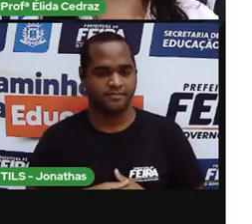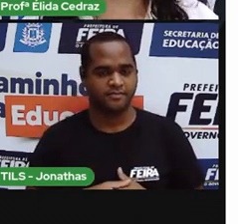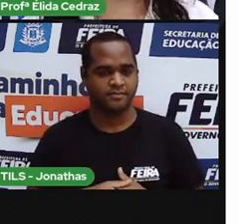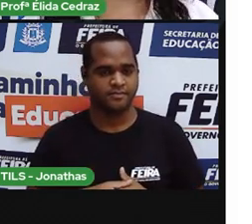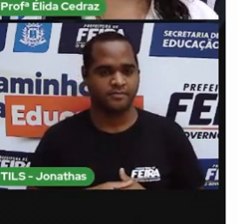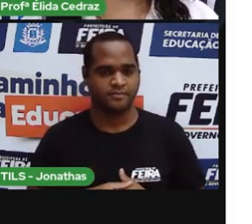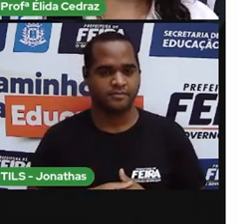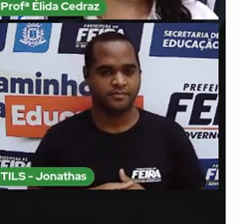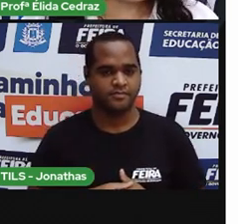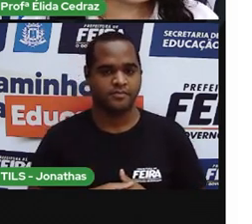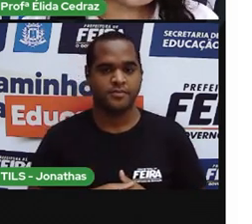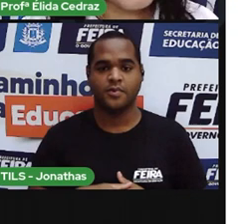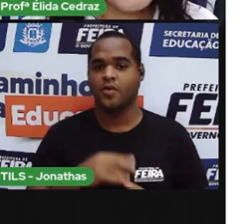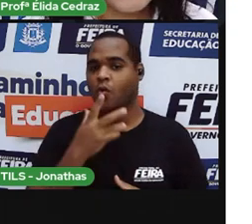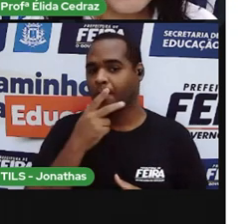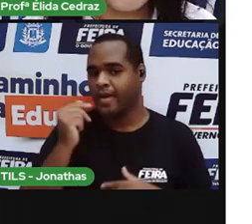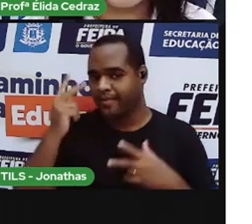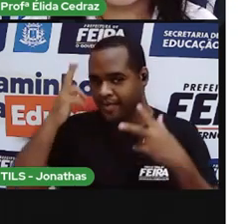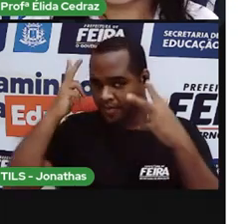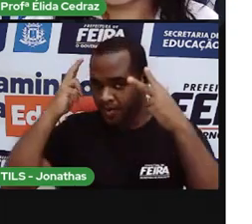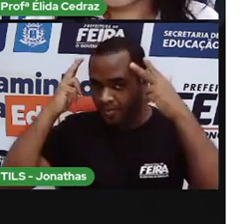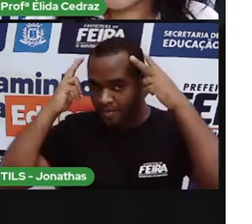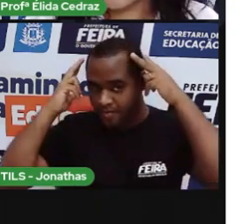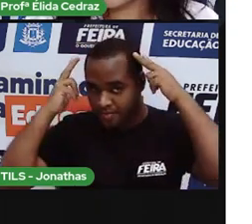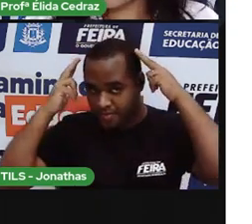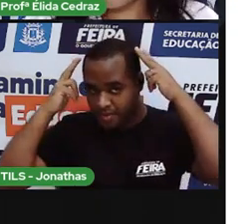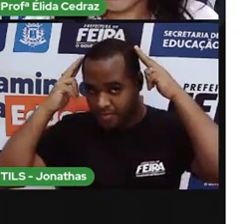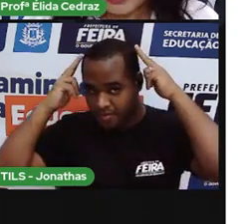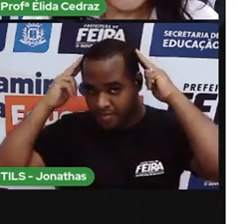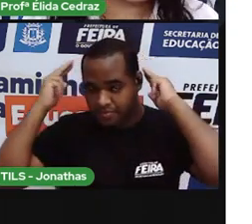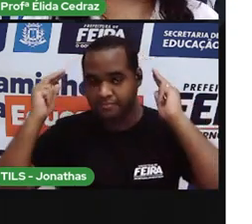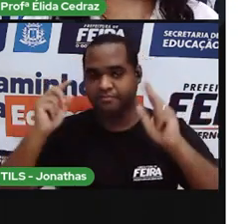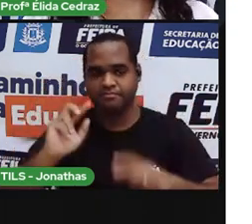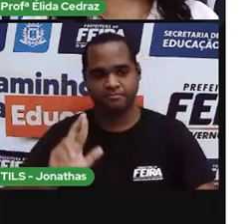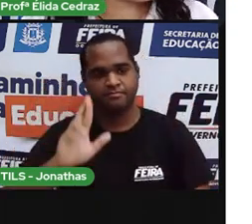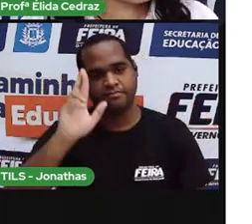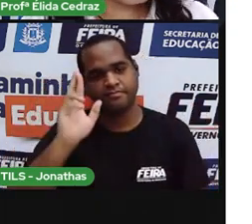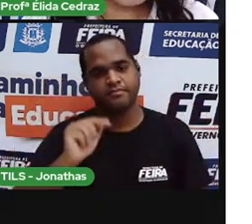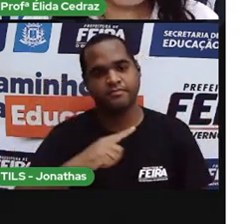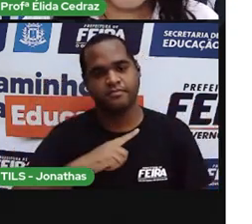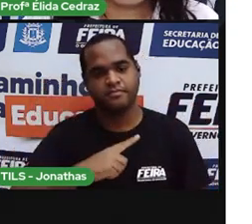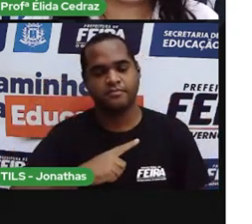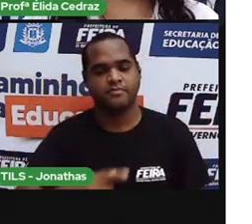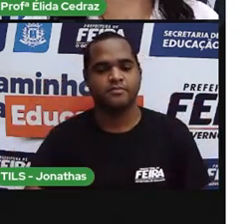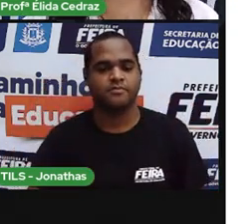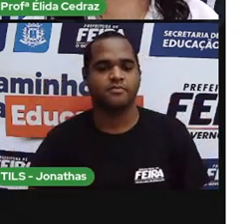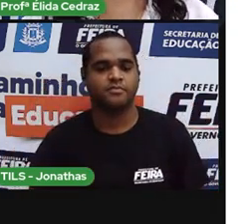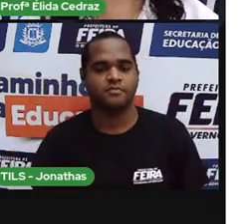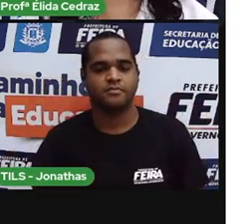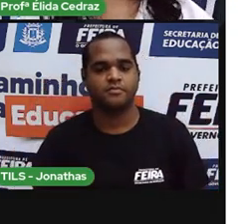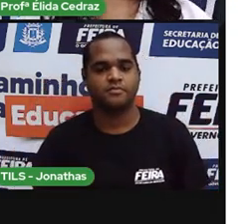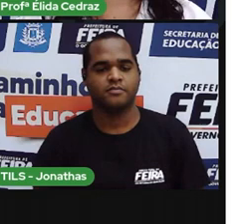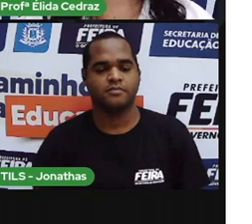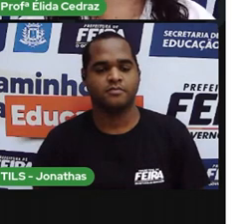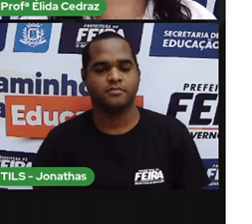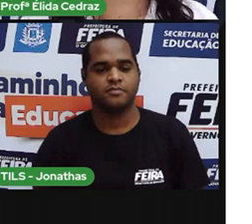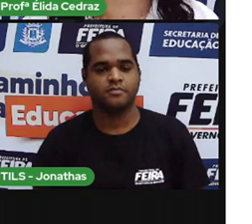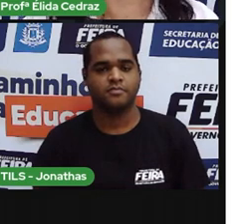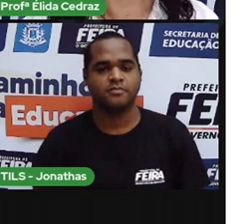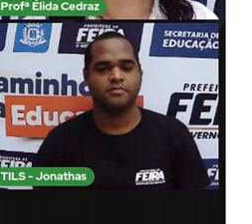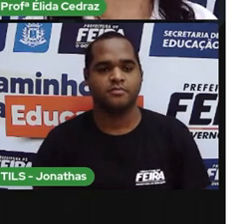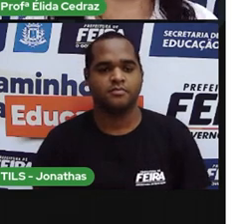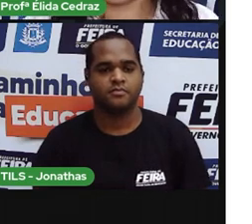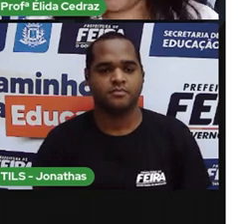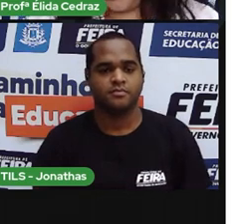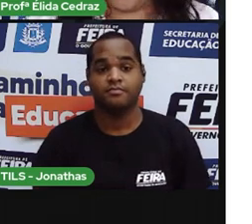O cabeleireiro, isso mesmo. Em todos os bairros tem, parece que toda vez que a gente